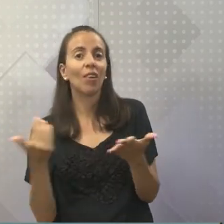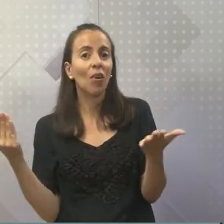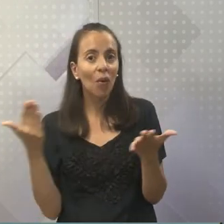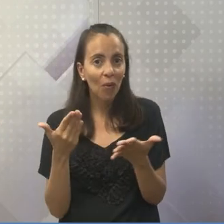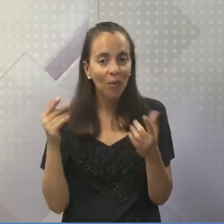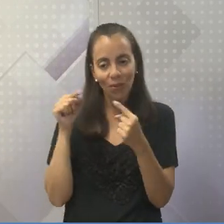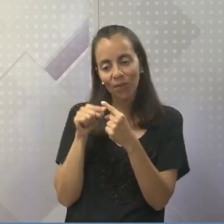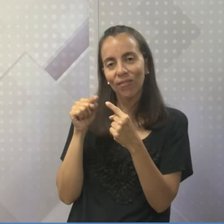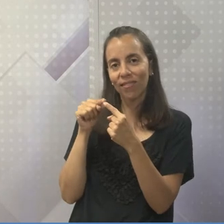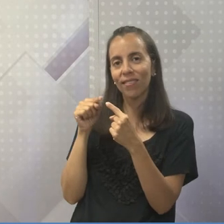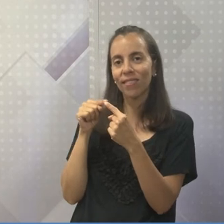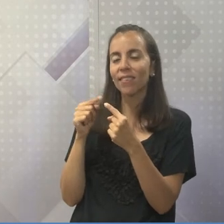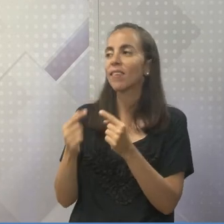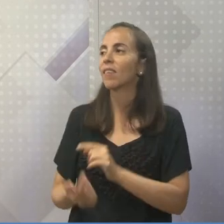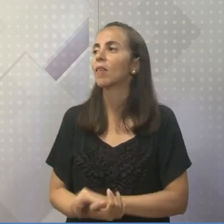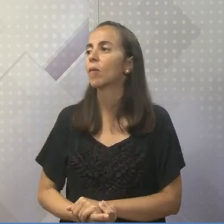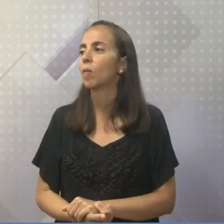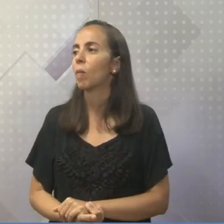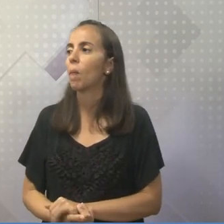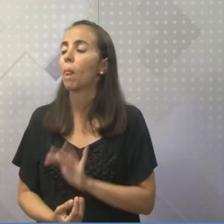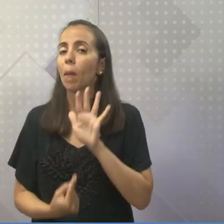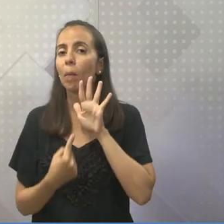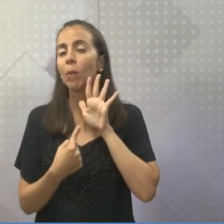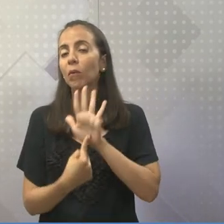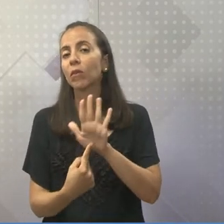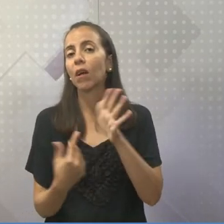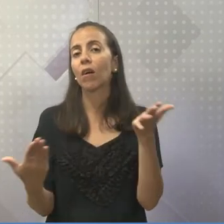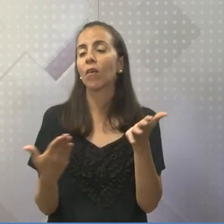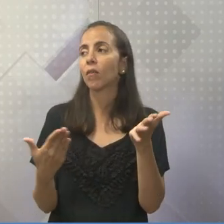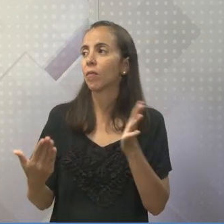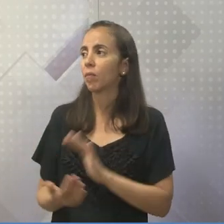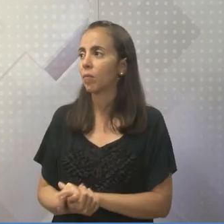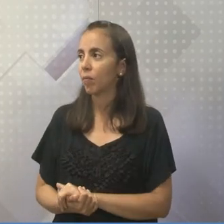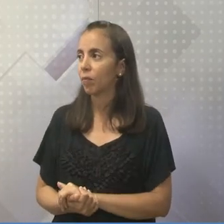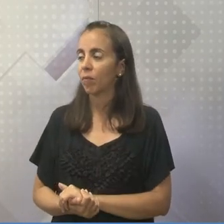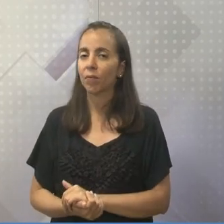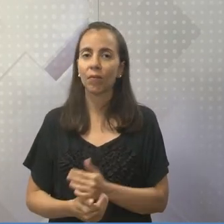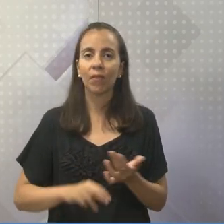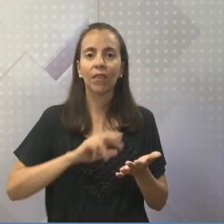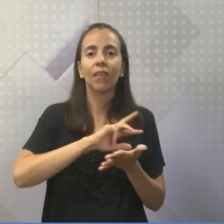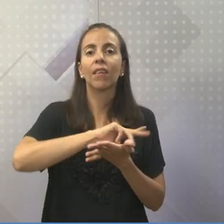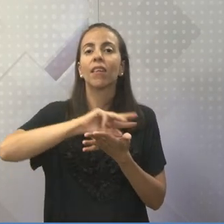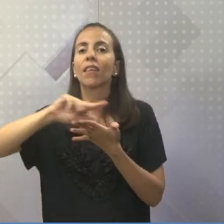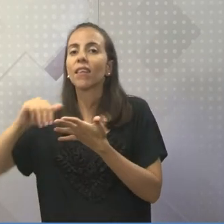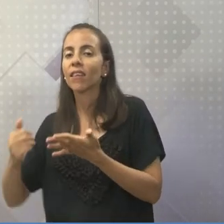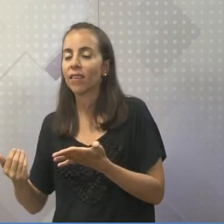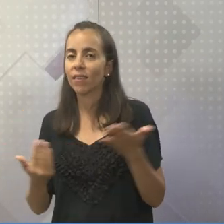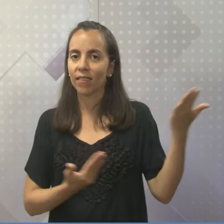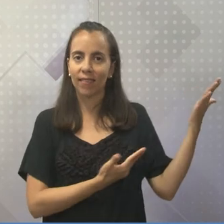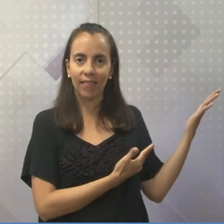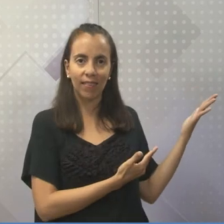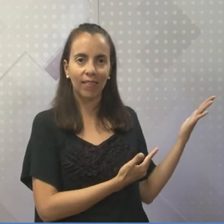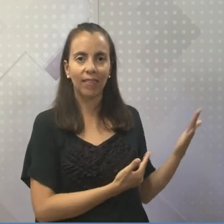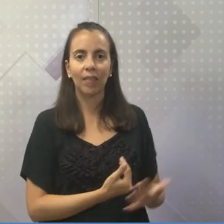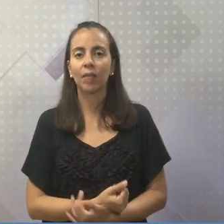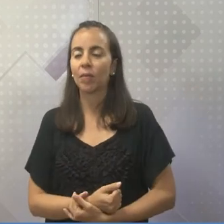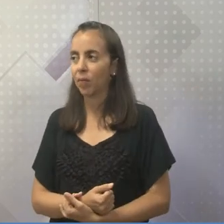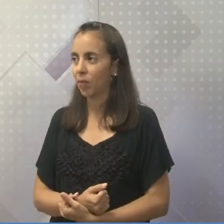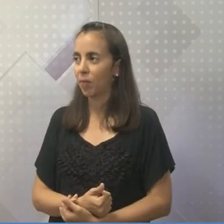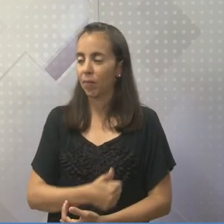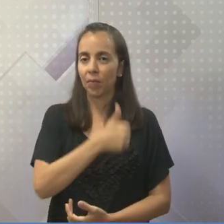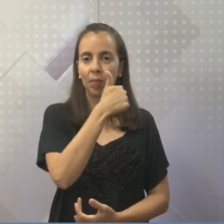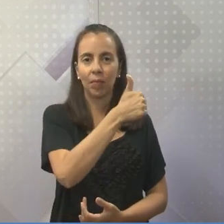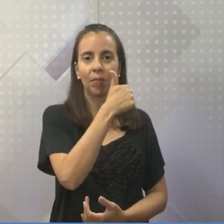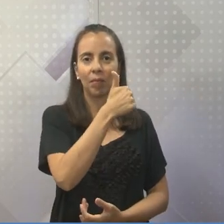conhecemos. Eu vou mostrar para vocês algumas figuras de Papai Noel. Olha só. Essa era a